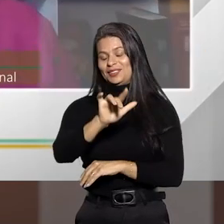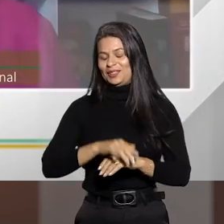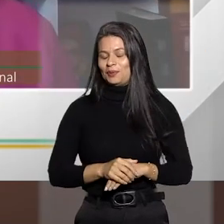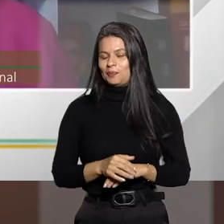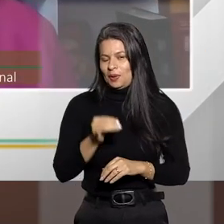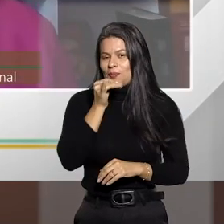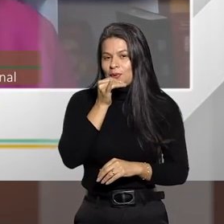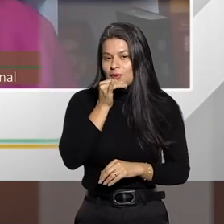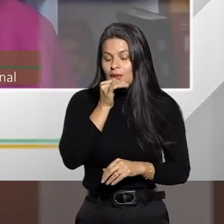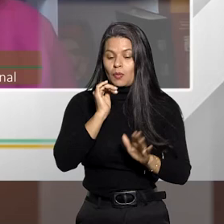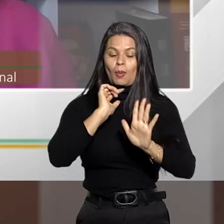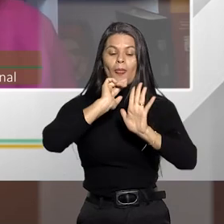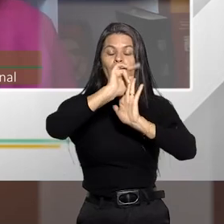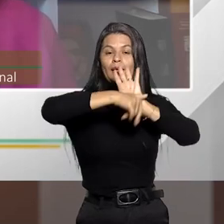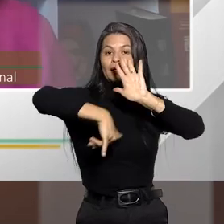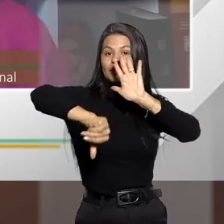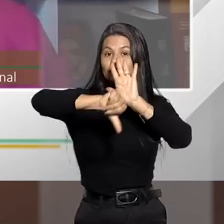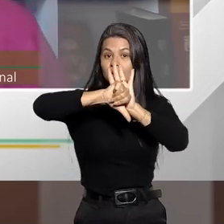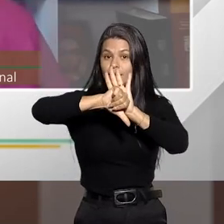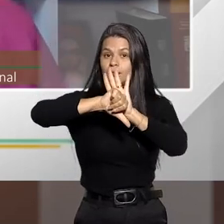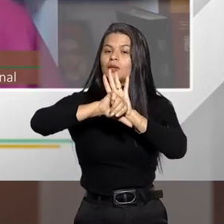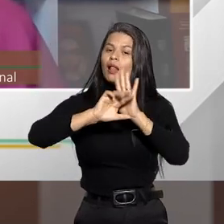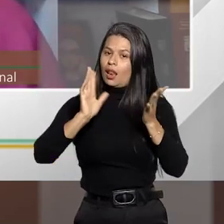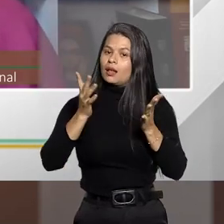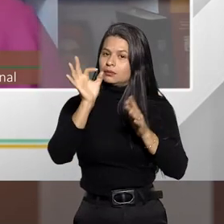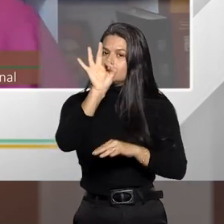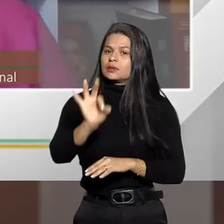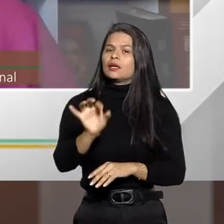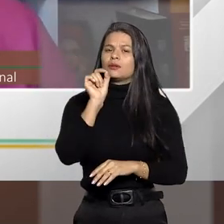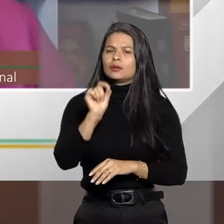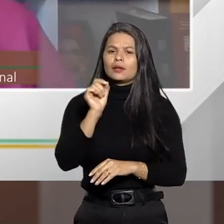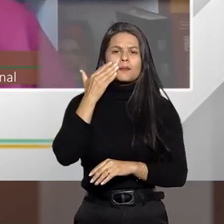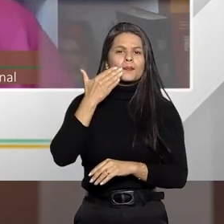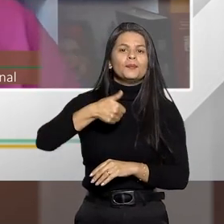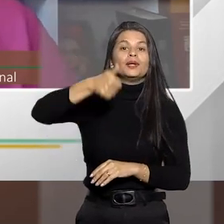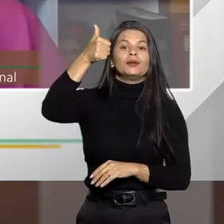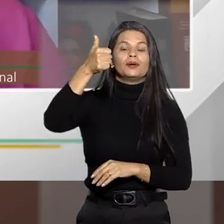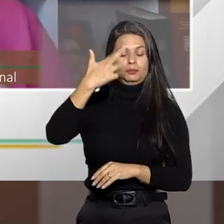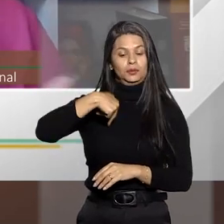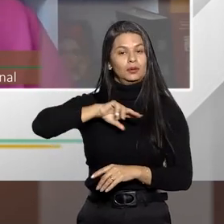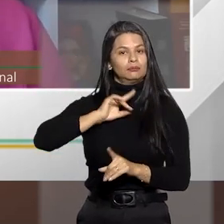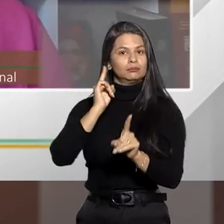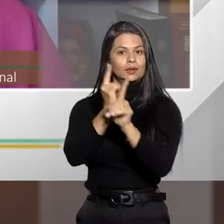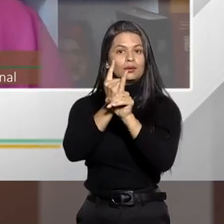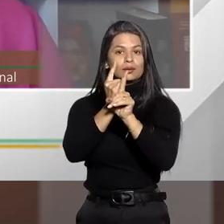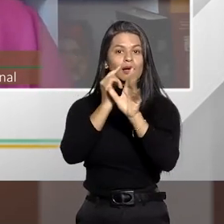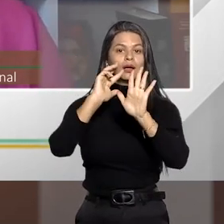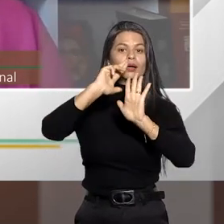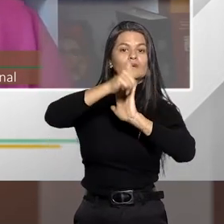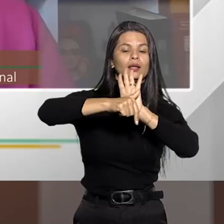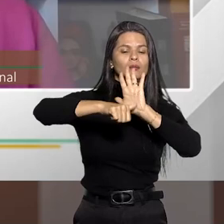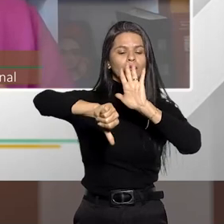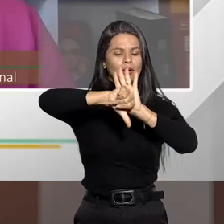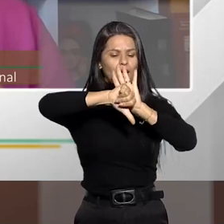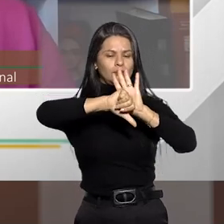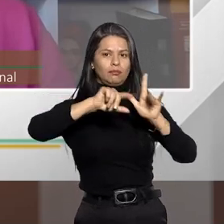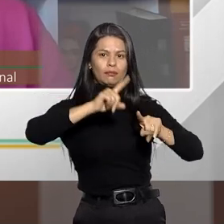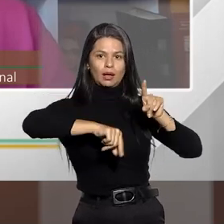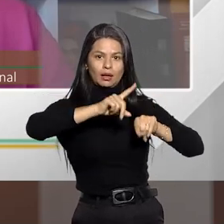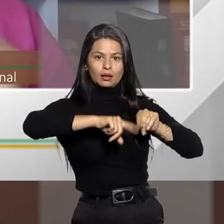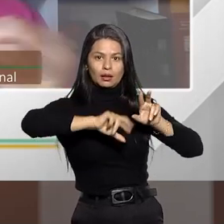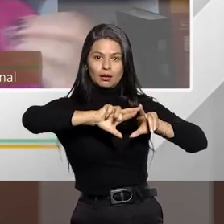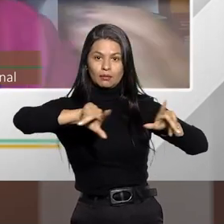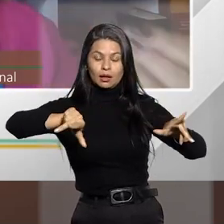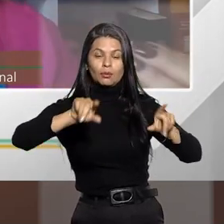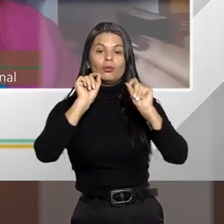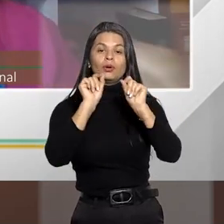caso do concurso de crimes. É lógico que a melhor forma da gente identificar o que seria o concurso material seria exatamente